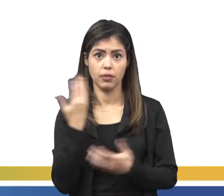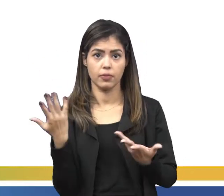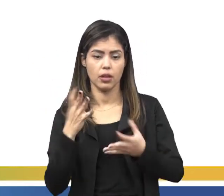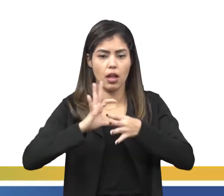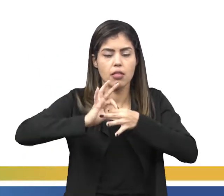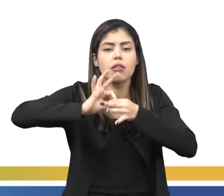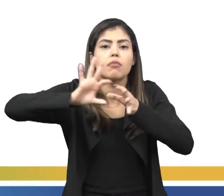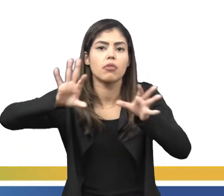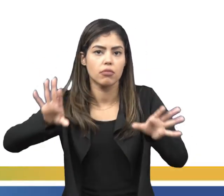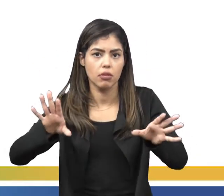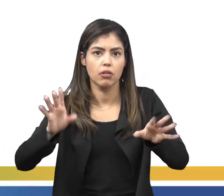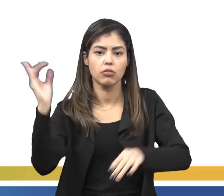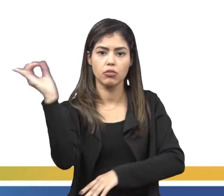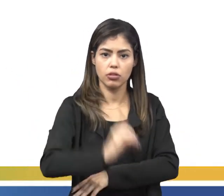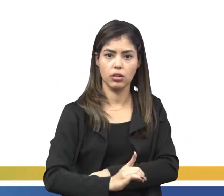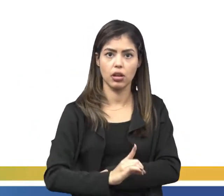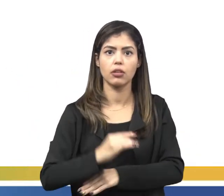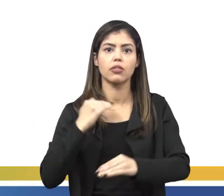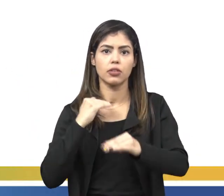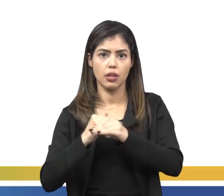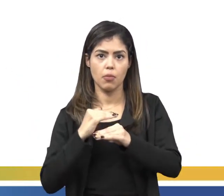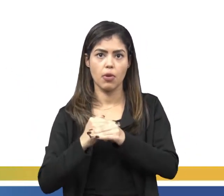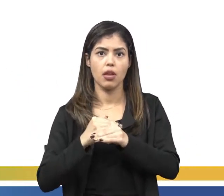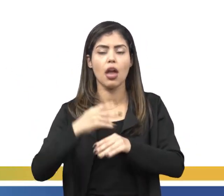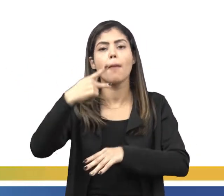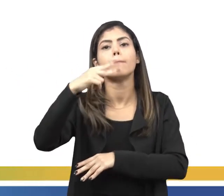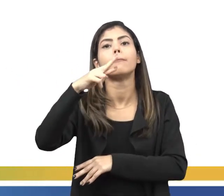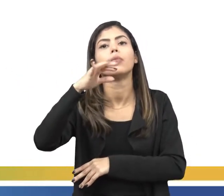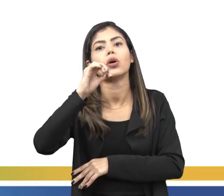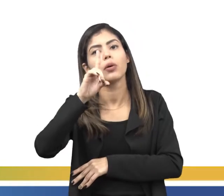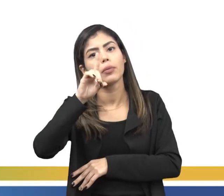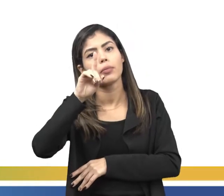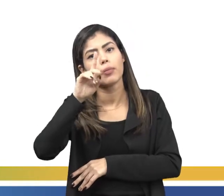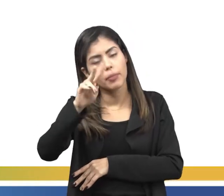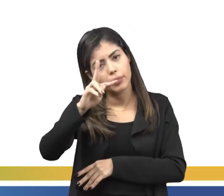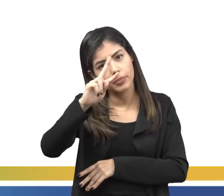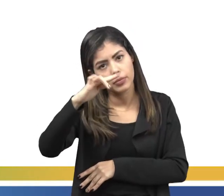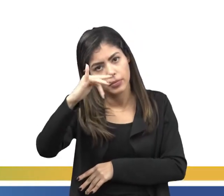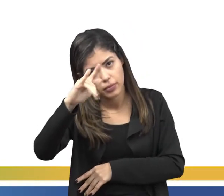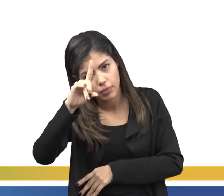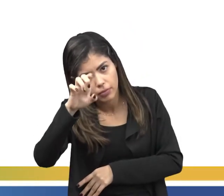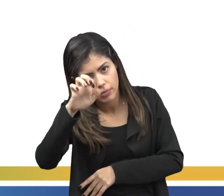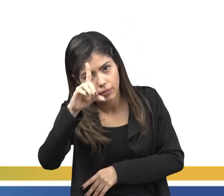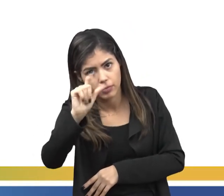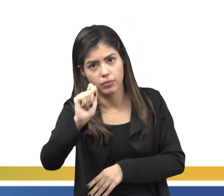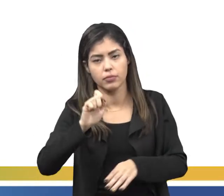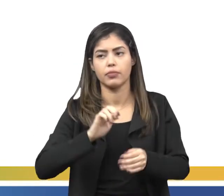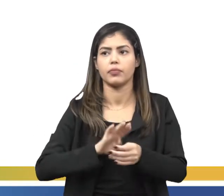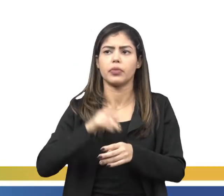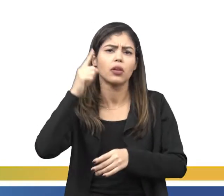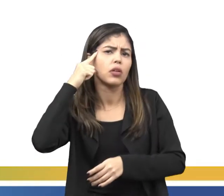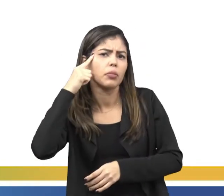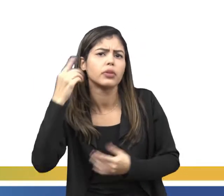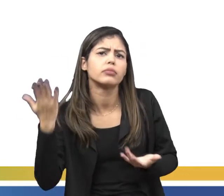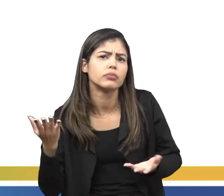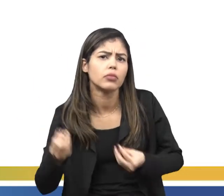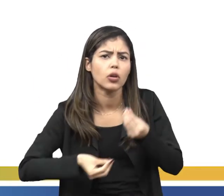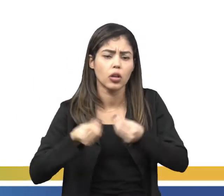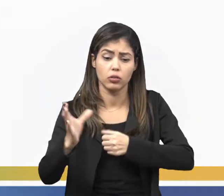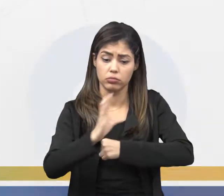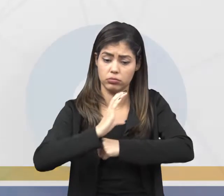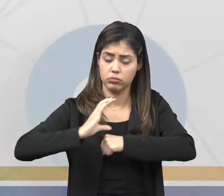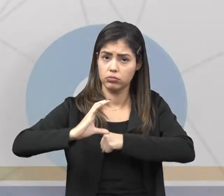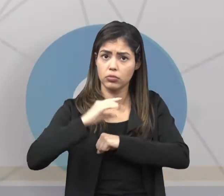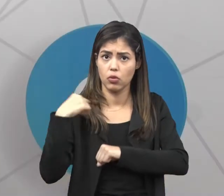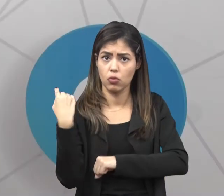liberdade e o direito à propriedade. Então, imagina, o que nós temos na nossa Constituição